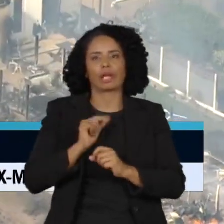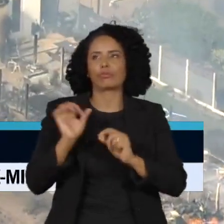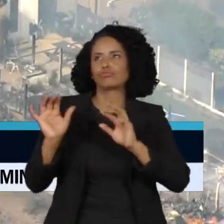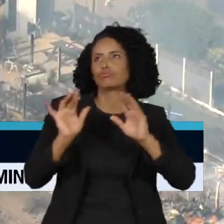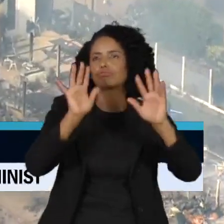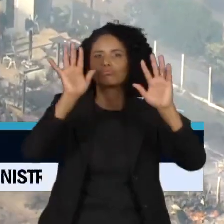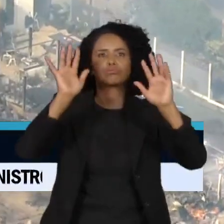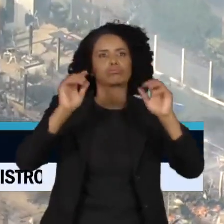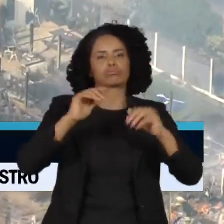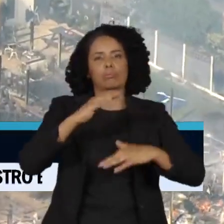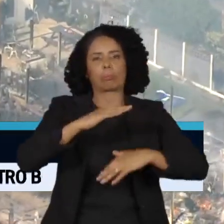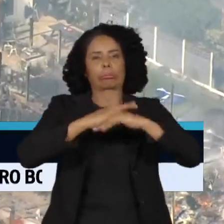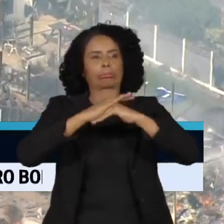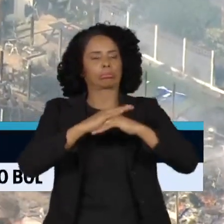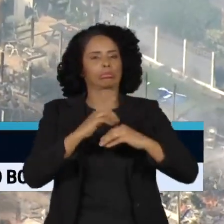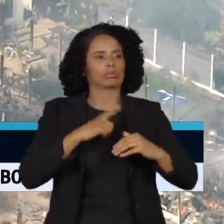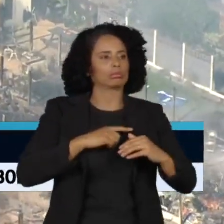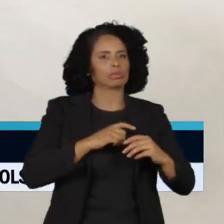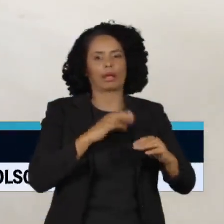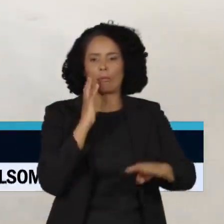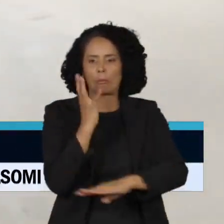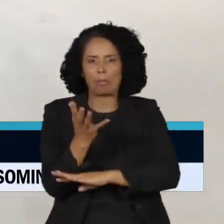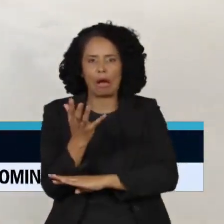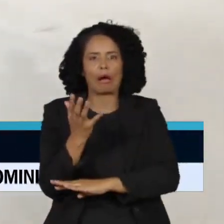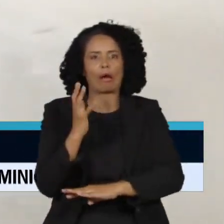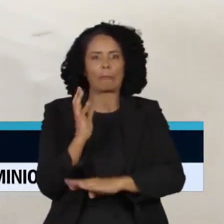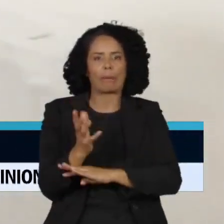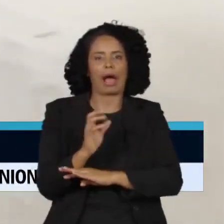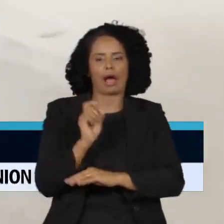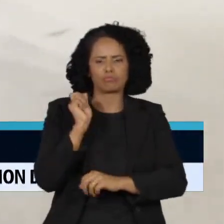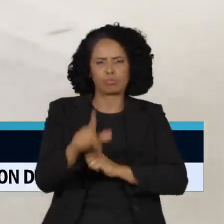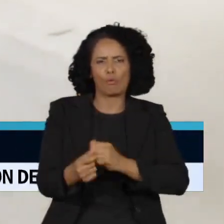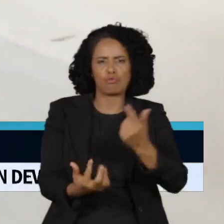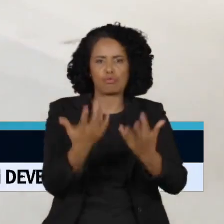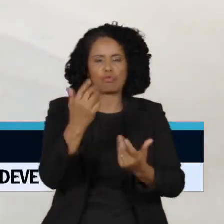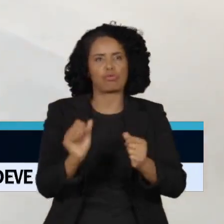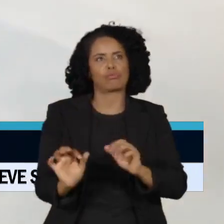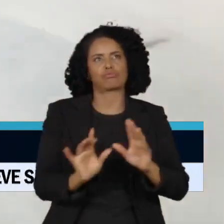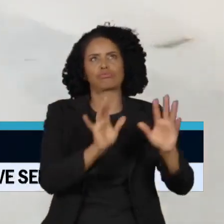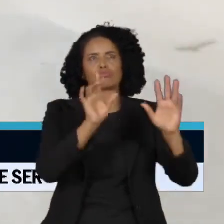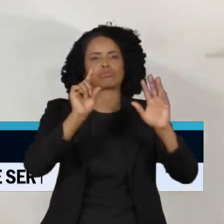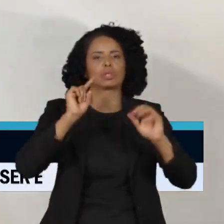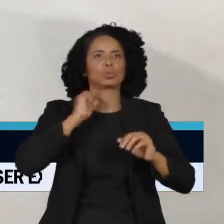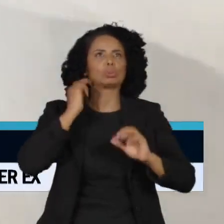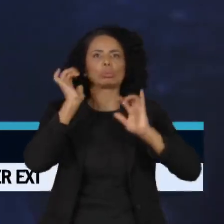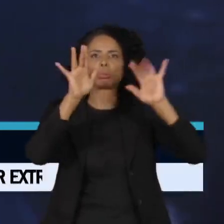a um clima diferente até um certo limite. E esse limite está muito próximo de se encerrar.